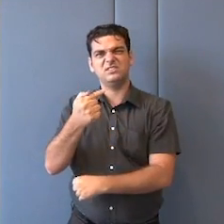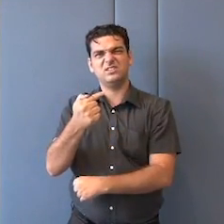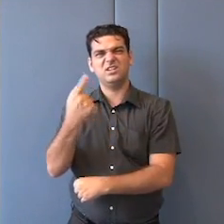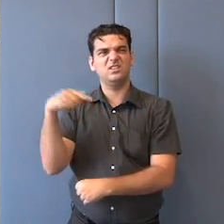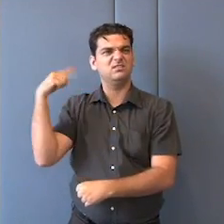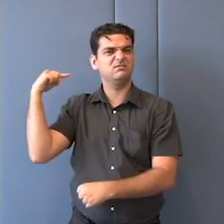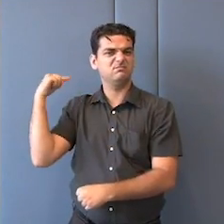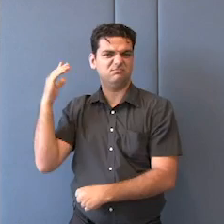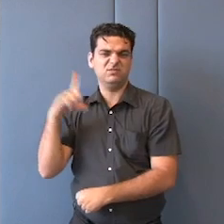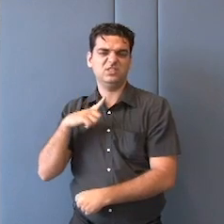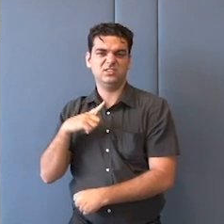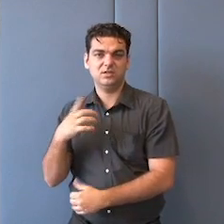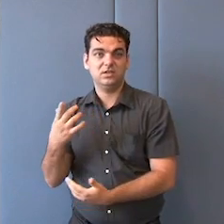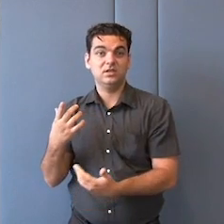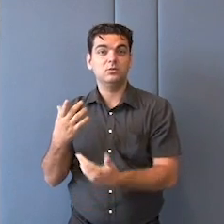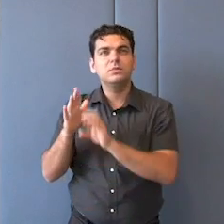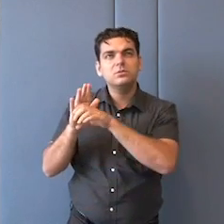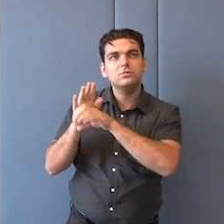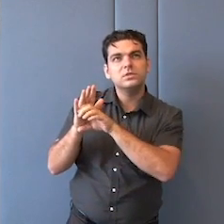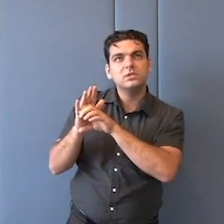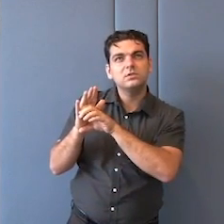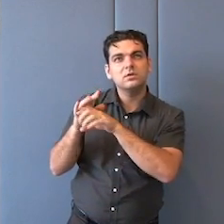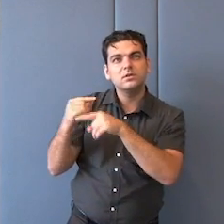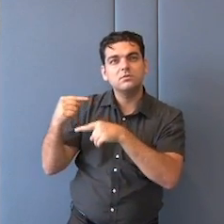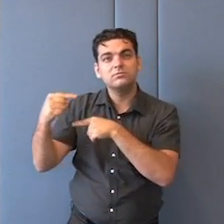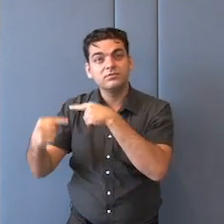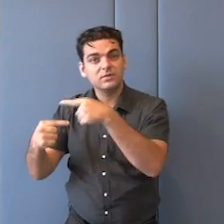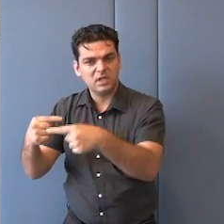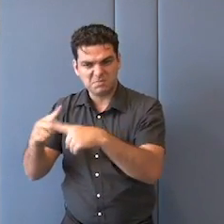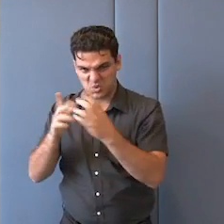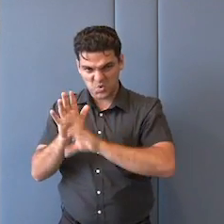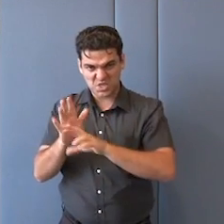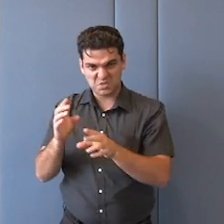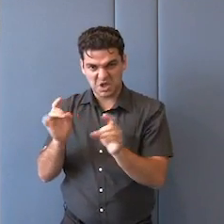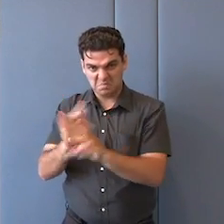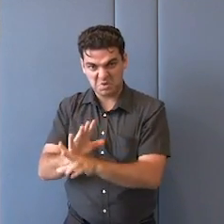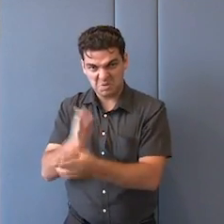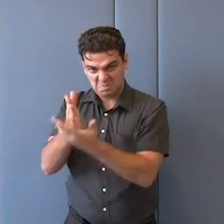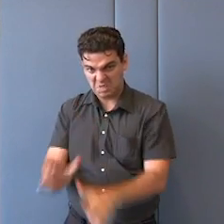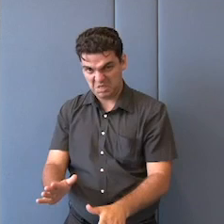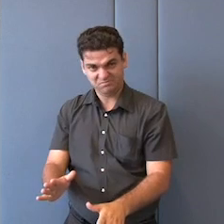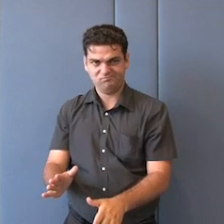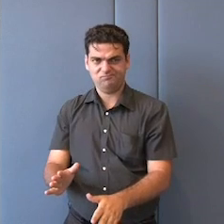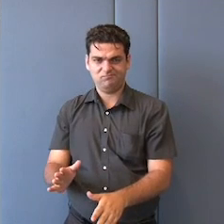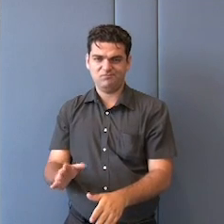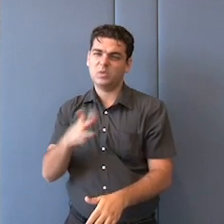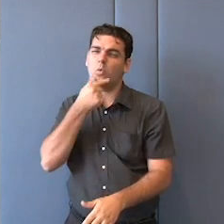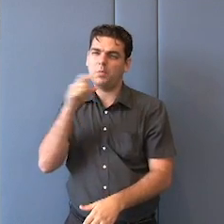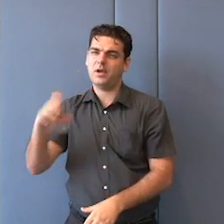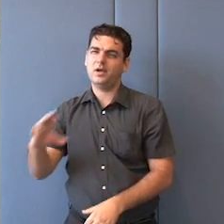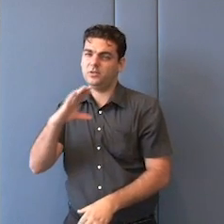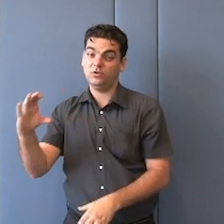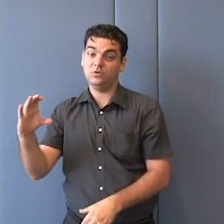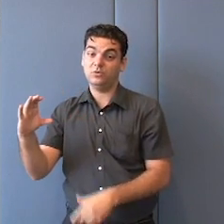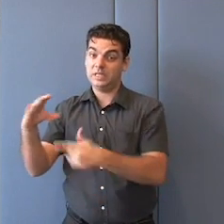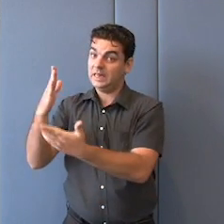está acabando. Talvez esse seja o dia que está acabando, segundo o cardeal, e que não deveria, talvez, acabar, no título do